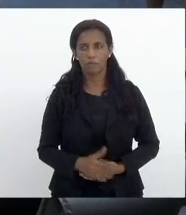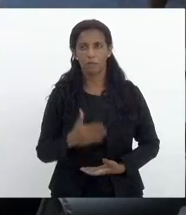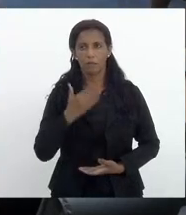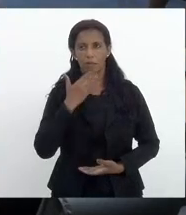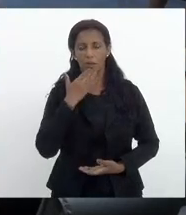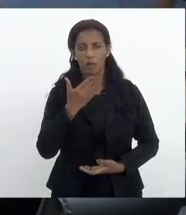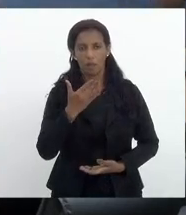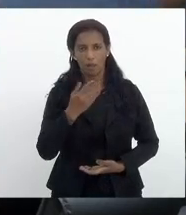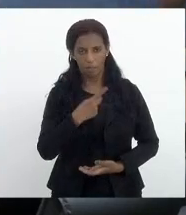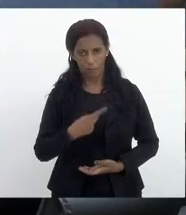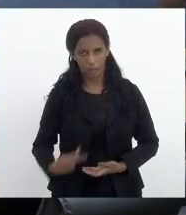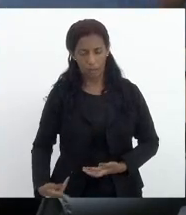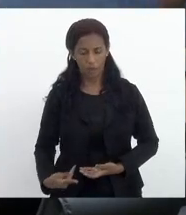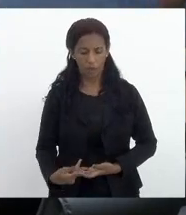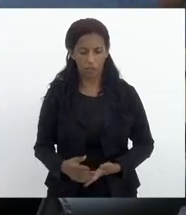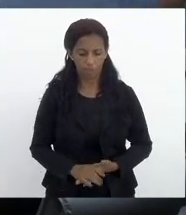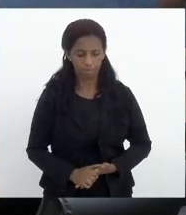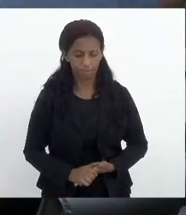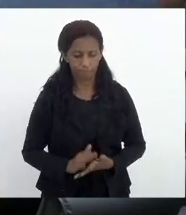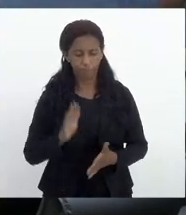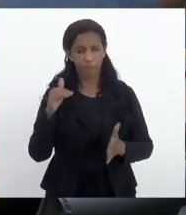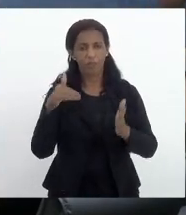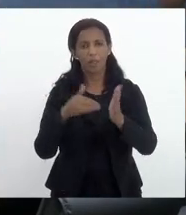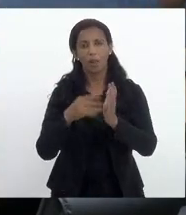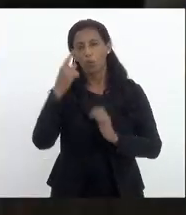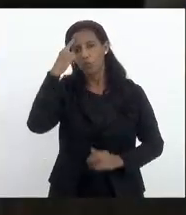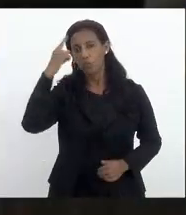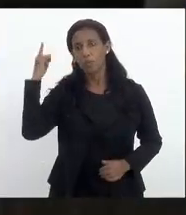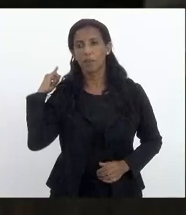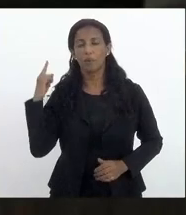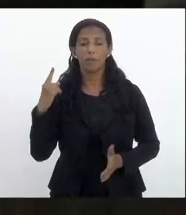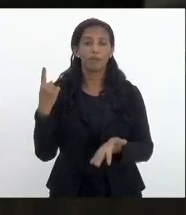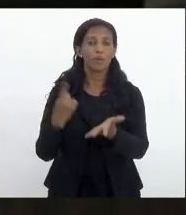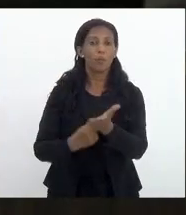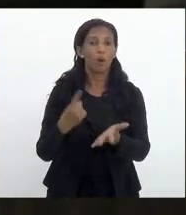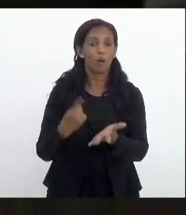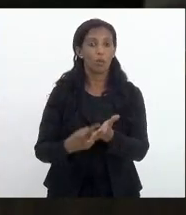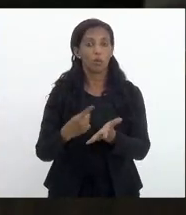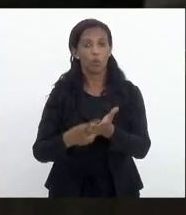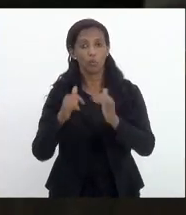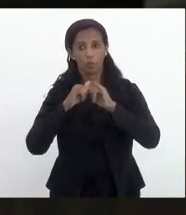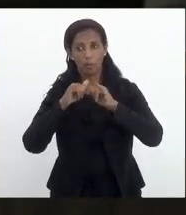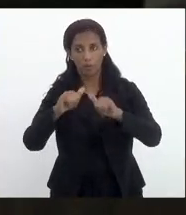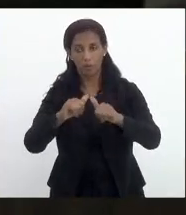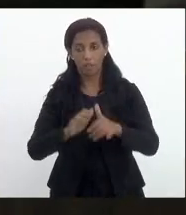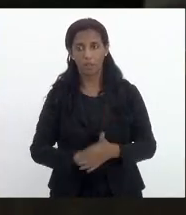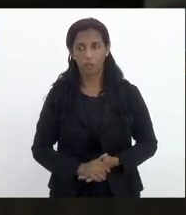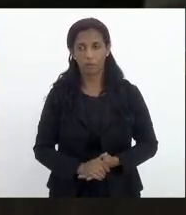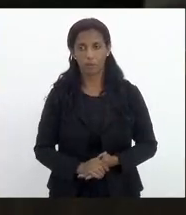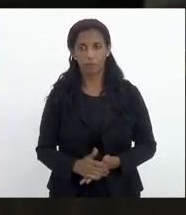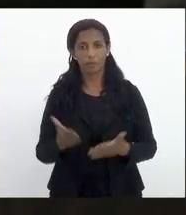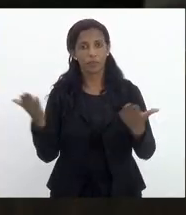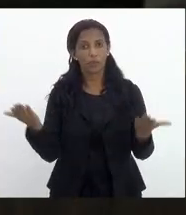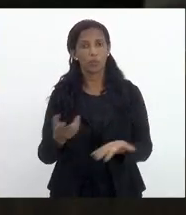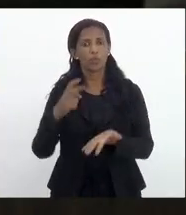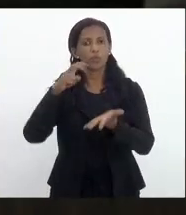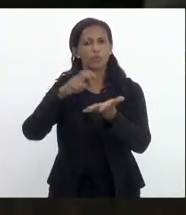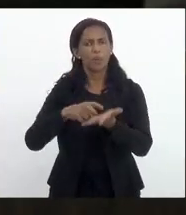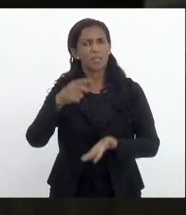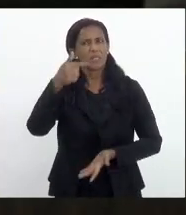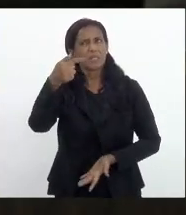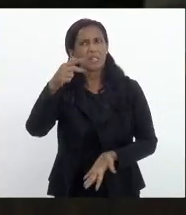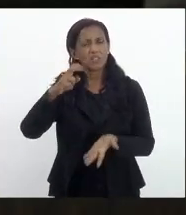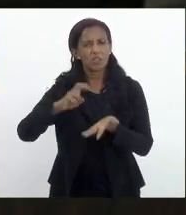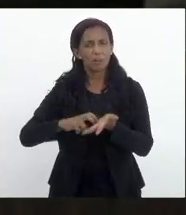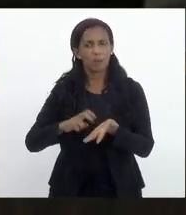Comissão de Constituição e Justiça, que na última semana nós produzimos um acordo em relação a essa mensagem. Ainda hoje, pela manhã, sete e poucas da